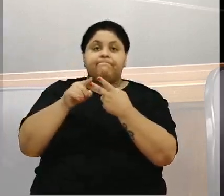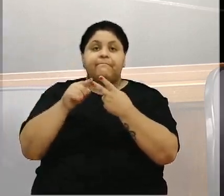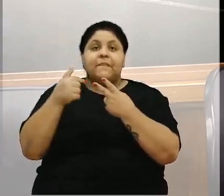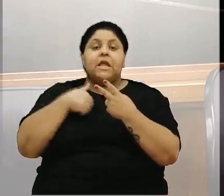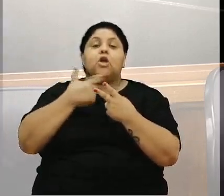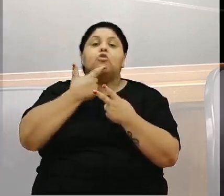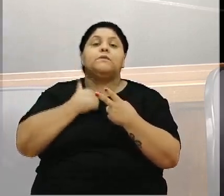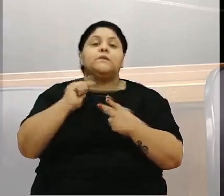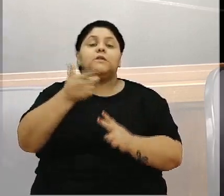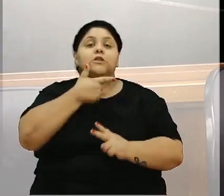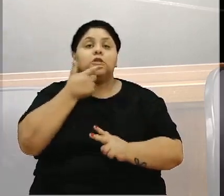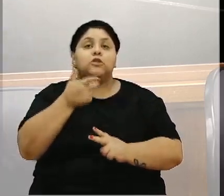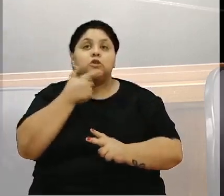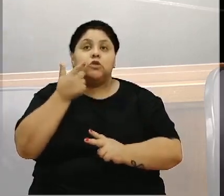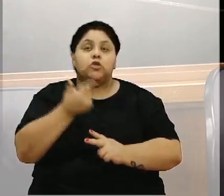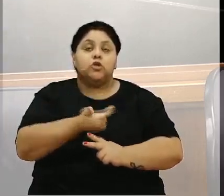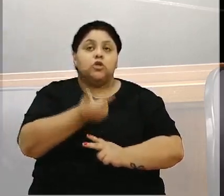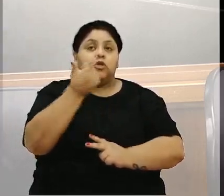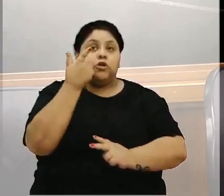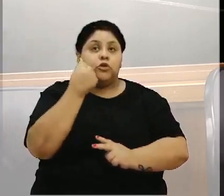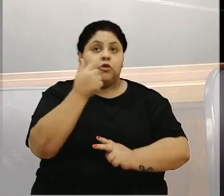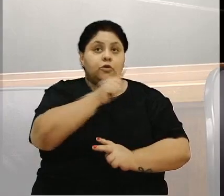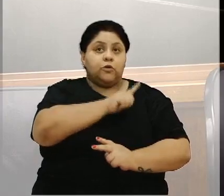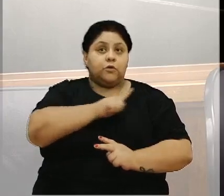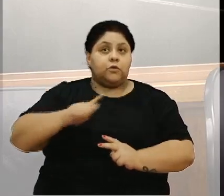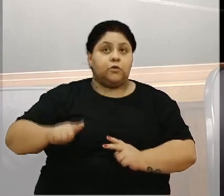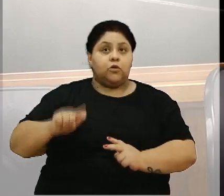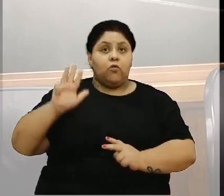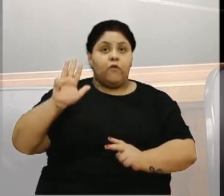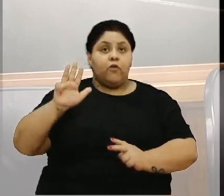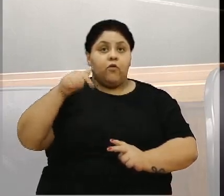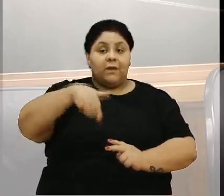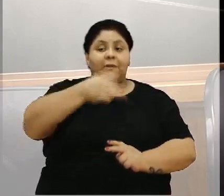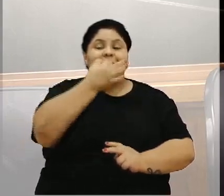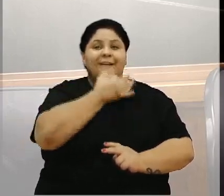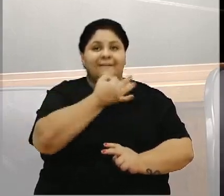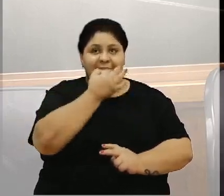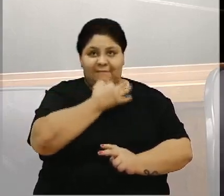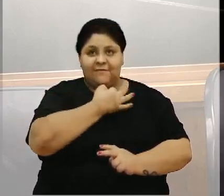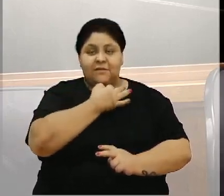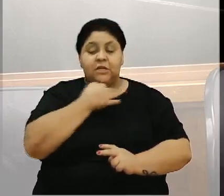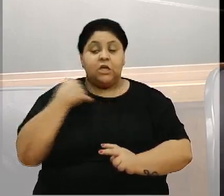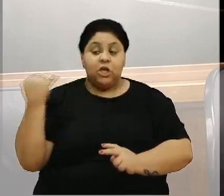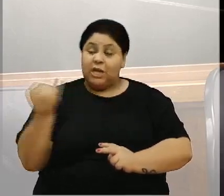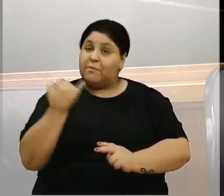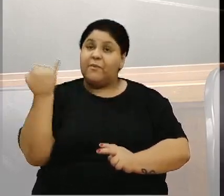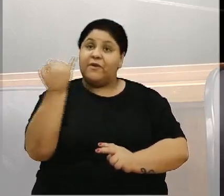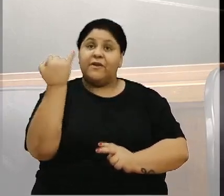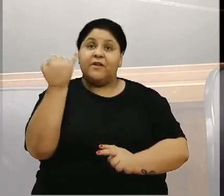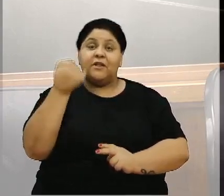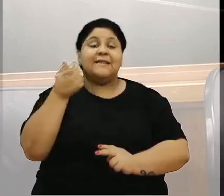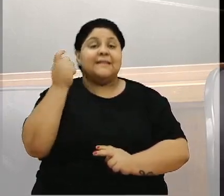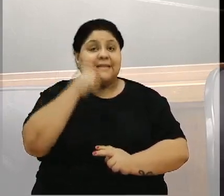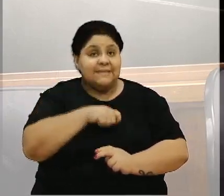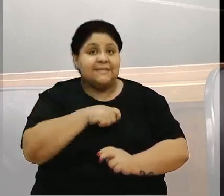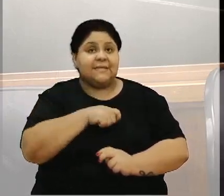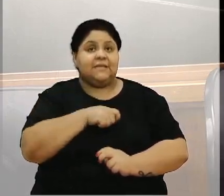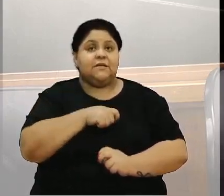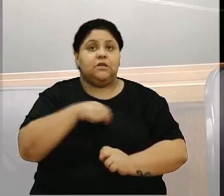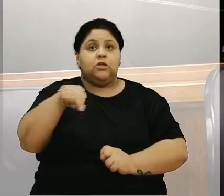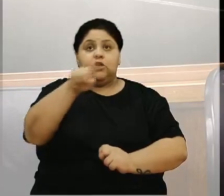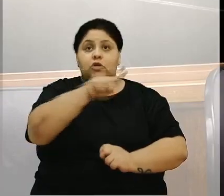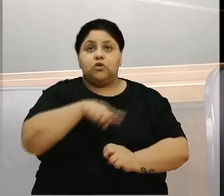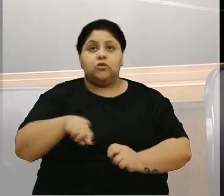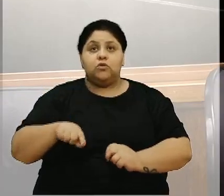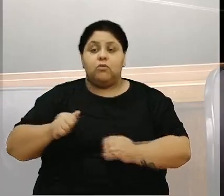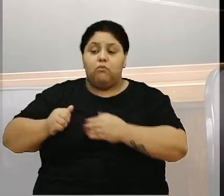destacar aqui os recursos do governo Lula para Caxias, que são importantes, necessários. Nós ficamos